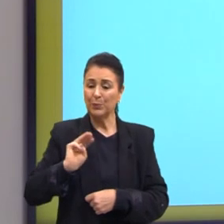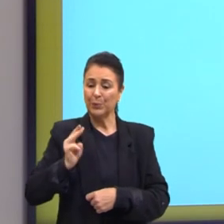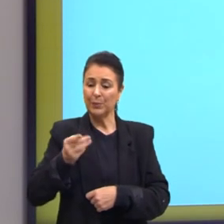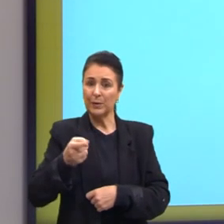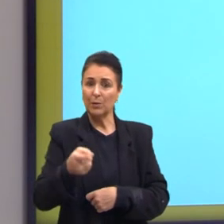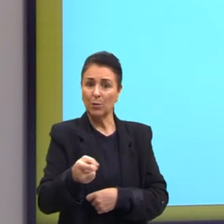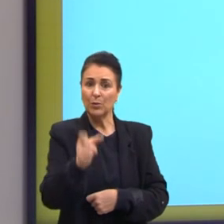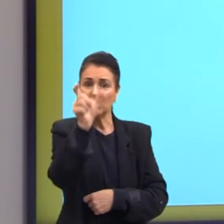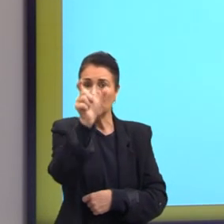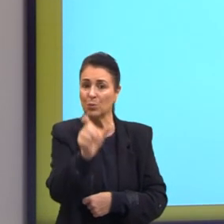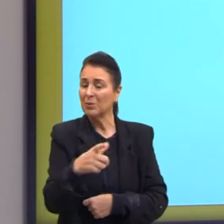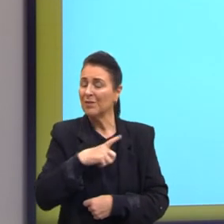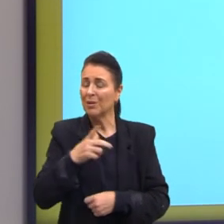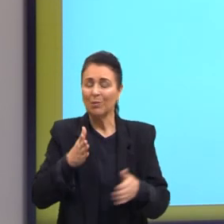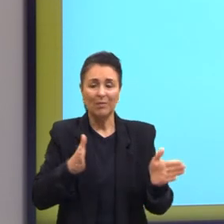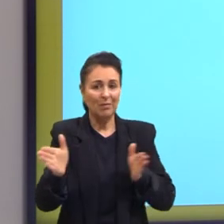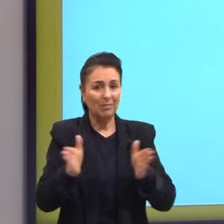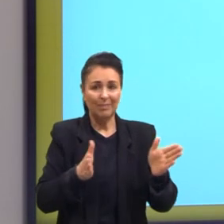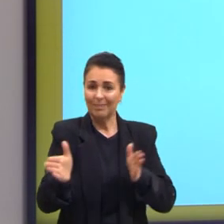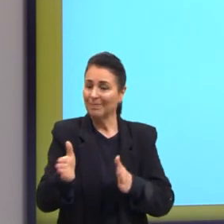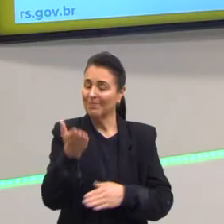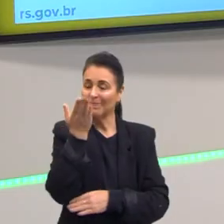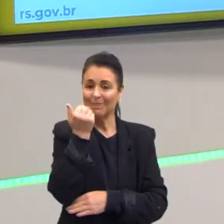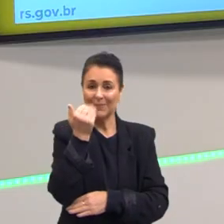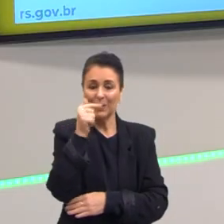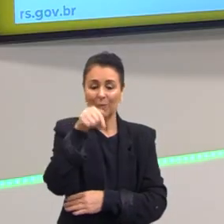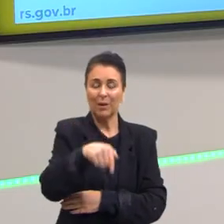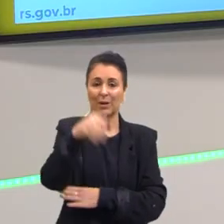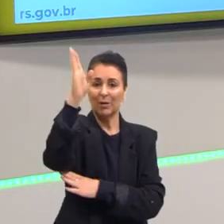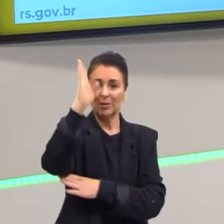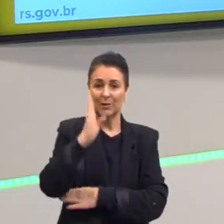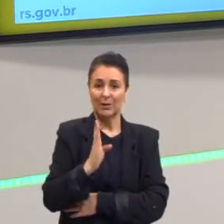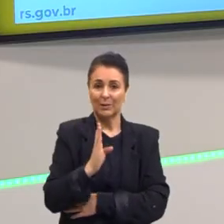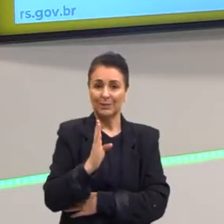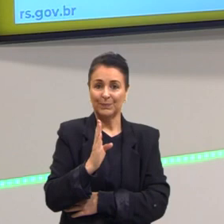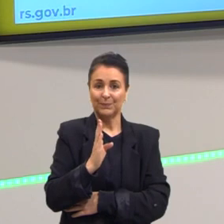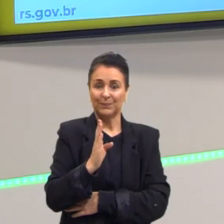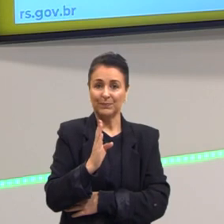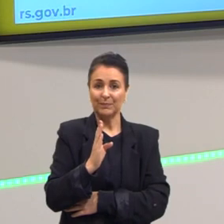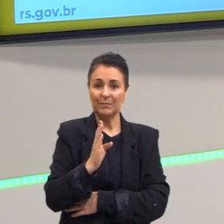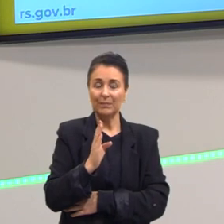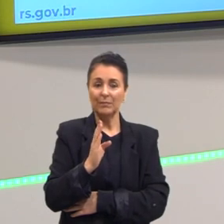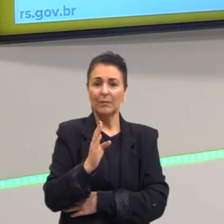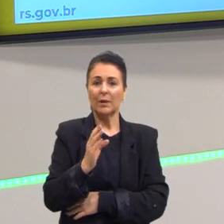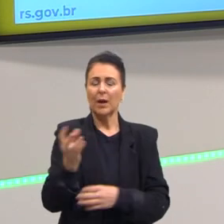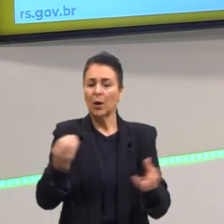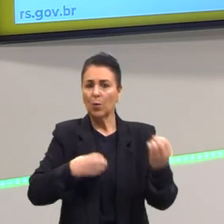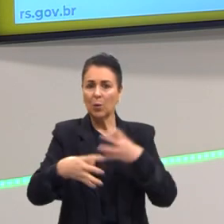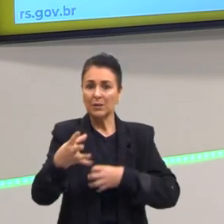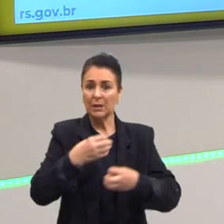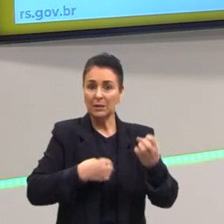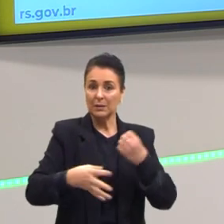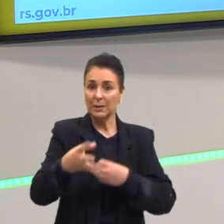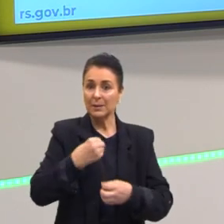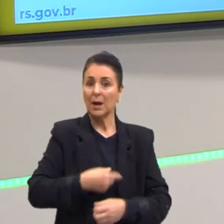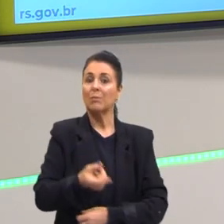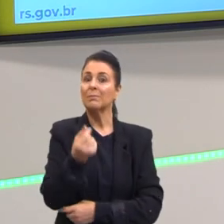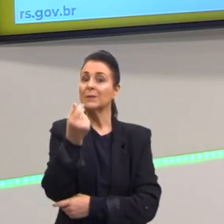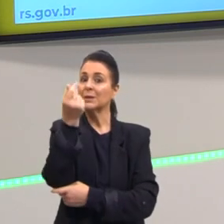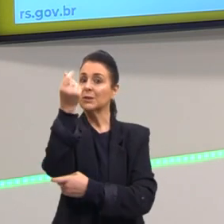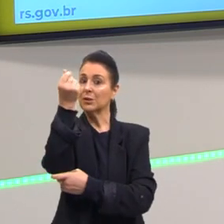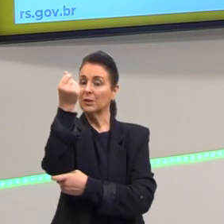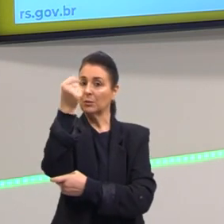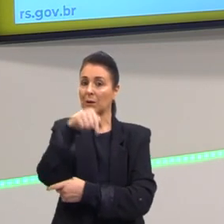tendo mais acesso à alimentação no Brasil. Adequada. Fechando, a concentração de renda possui uma série de